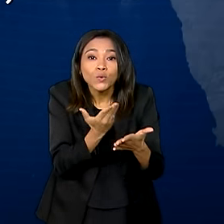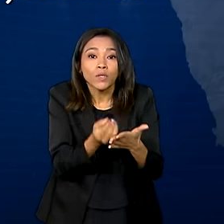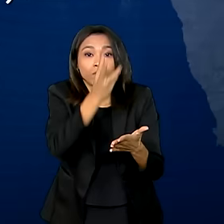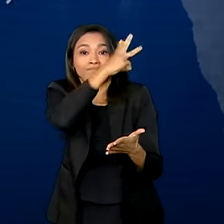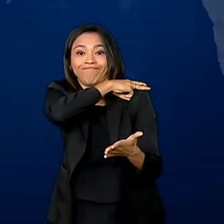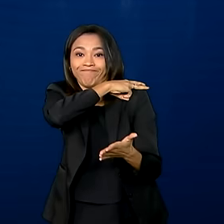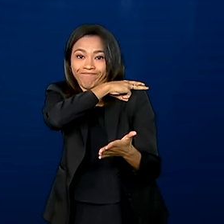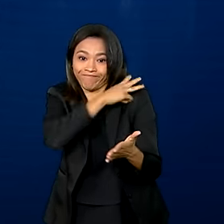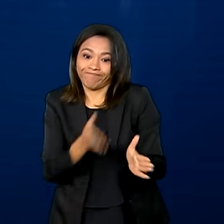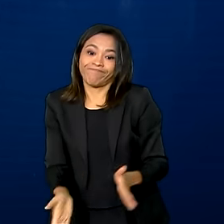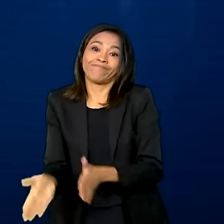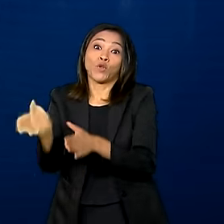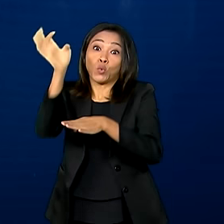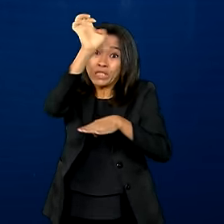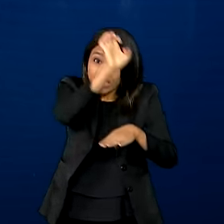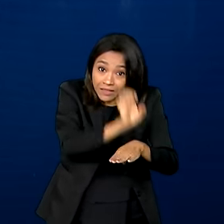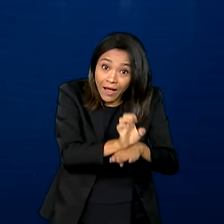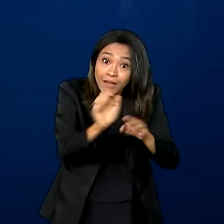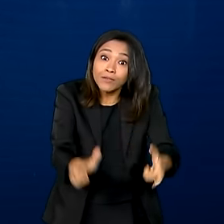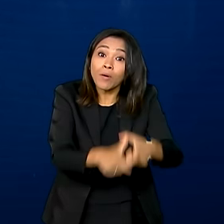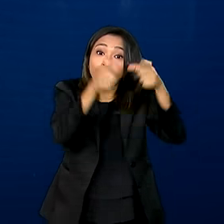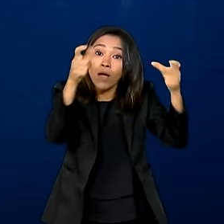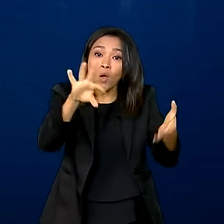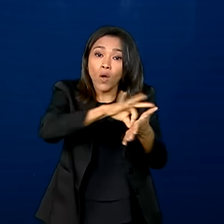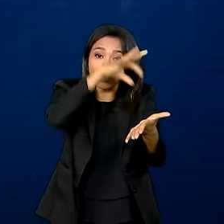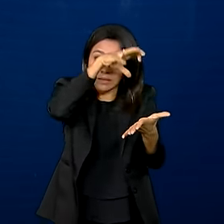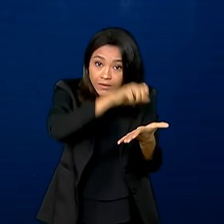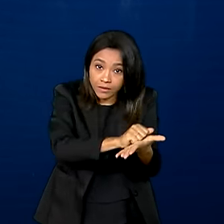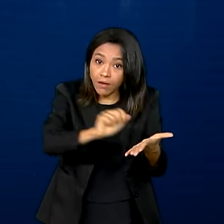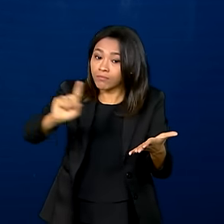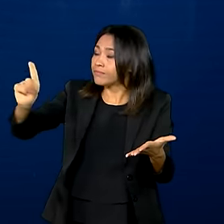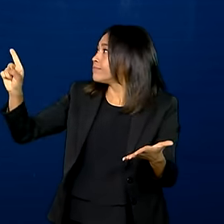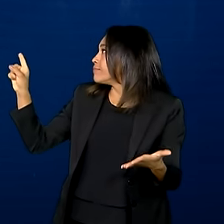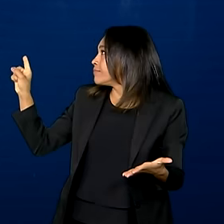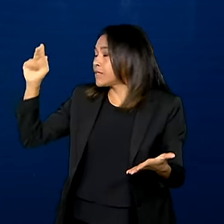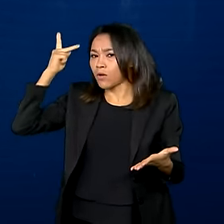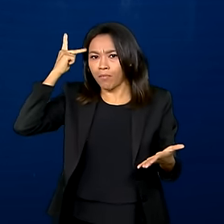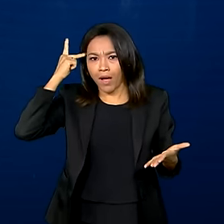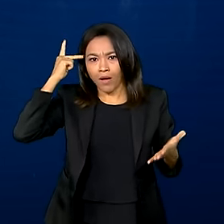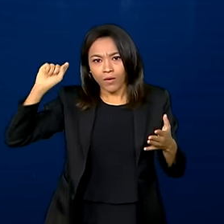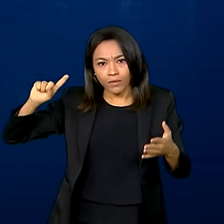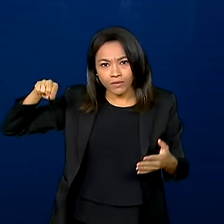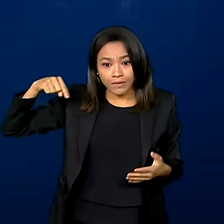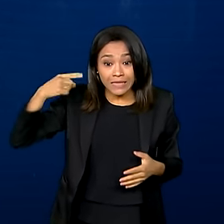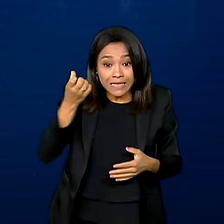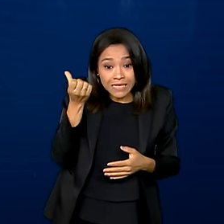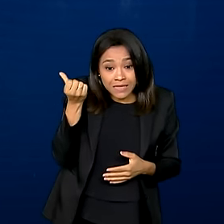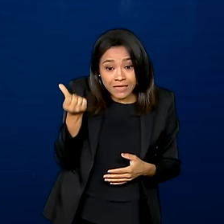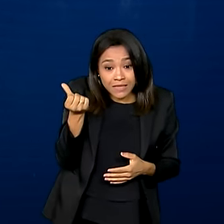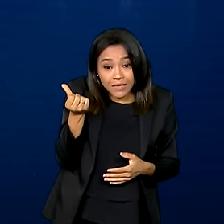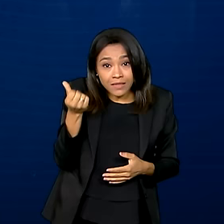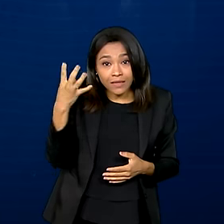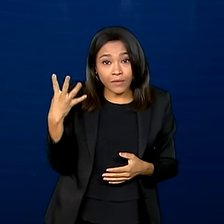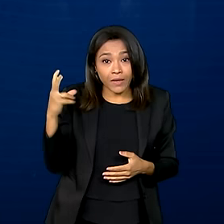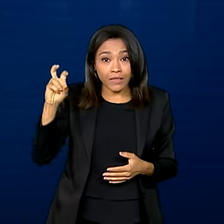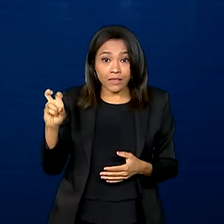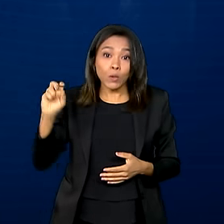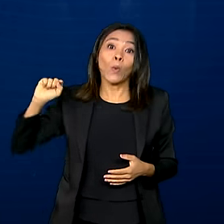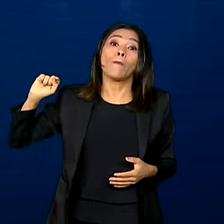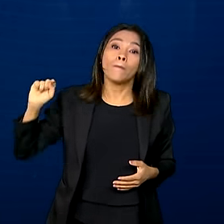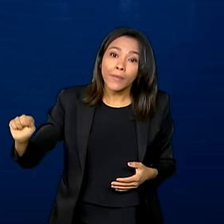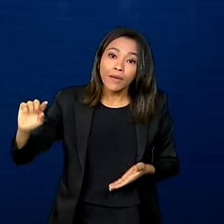etapa. O estado com o maior número de inscrições é São Paulo, com 645